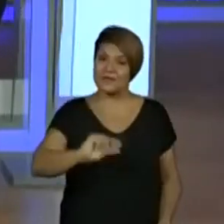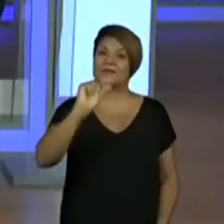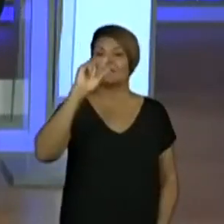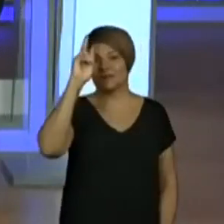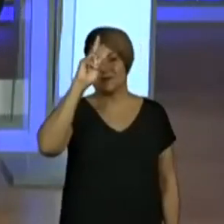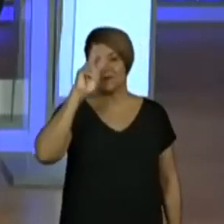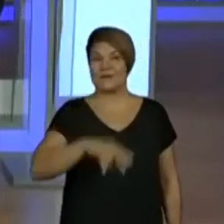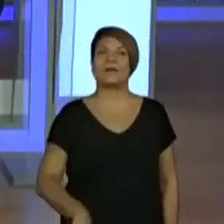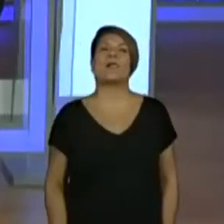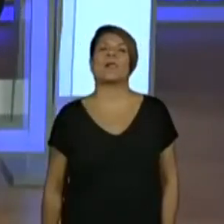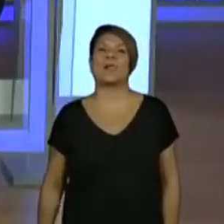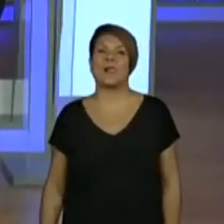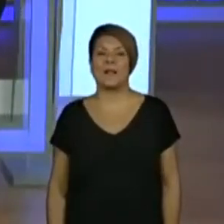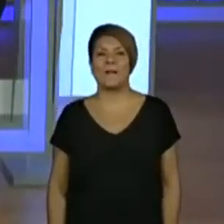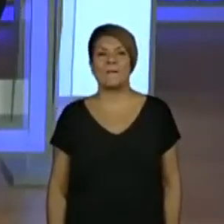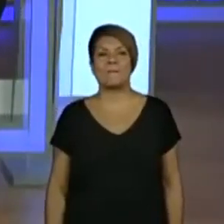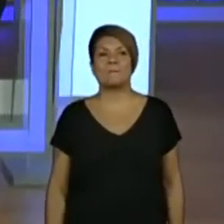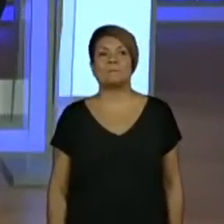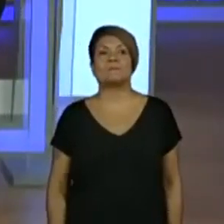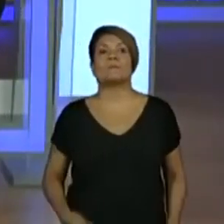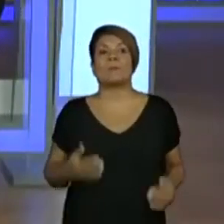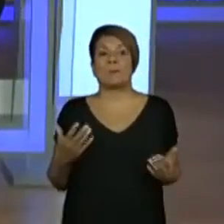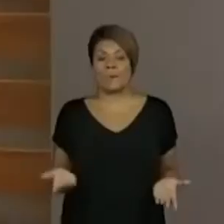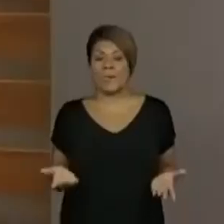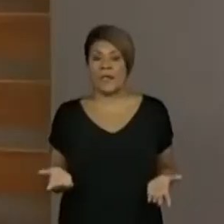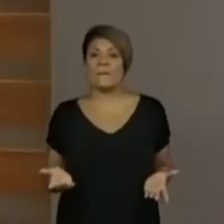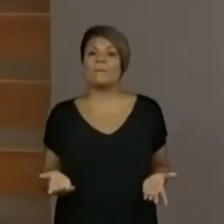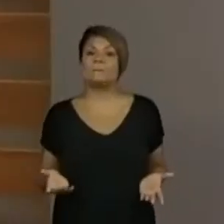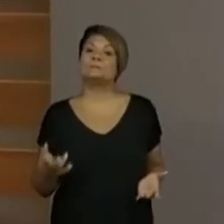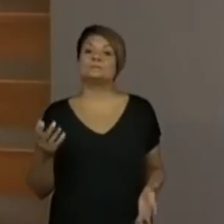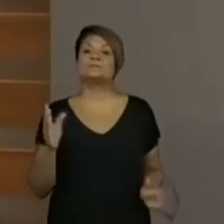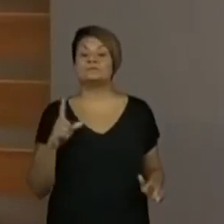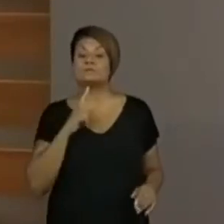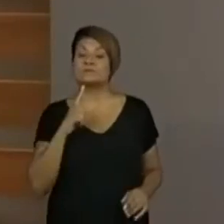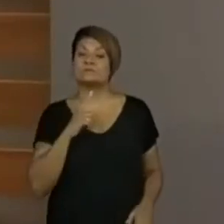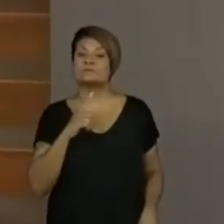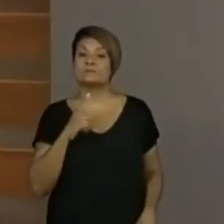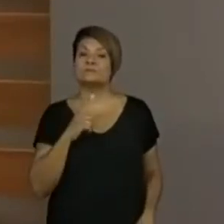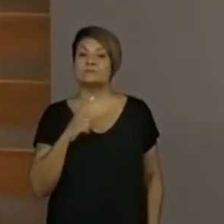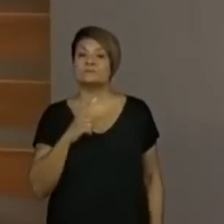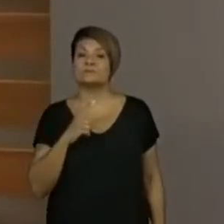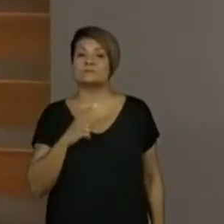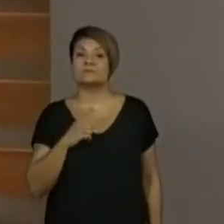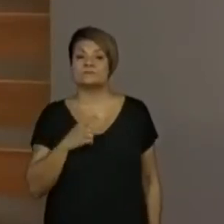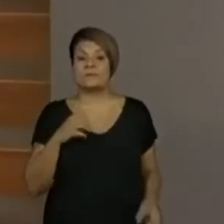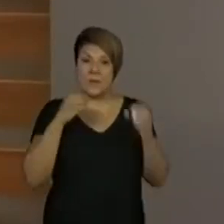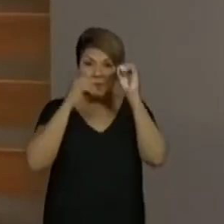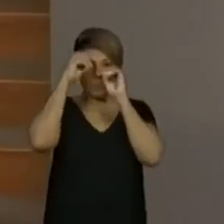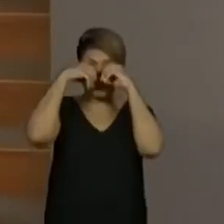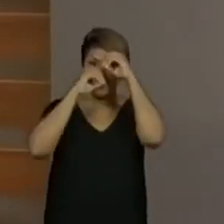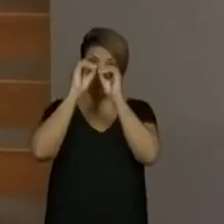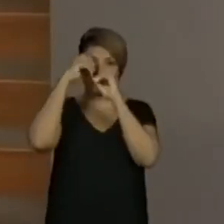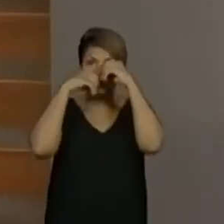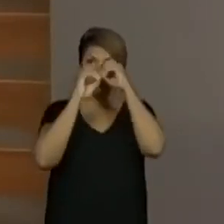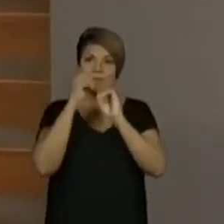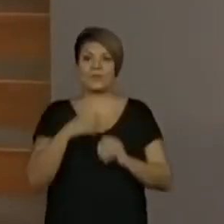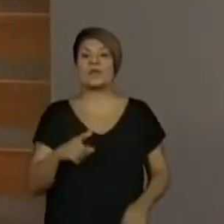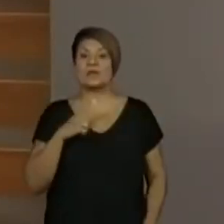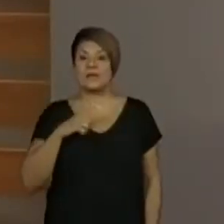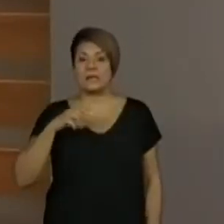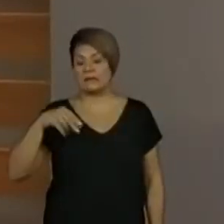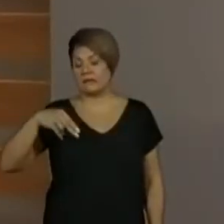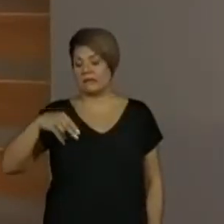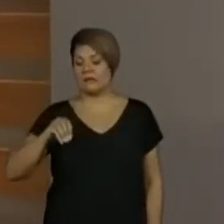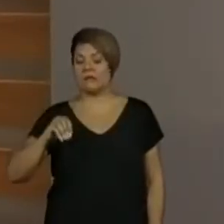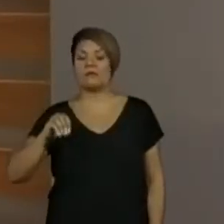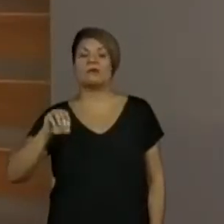só. E o nosso noturno, que aparece e a gente já tem uma ideia de que ele gosta de